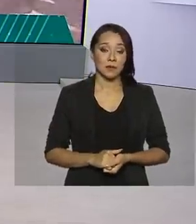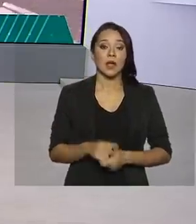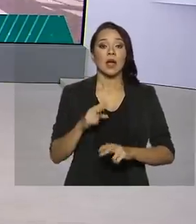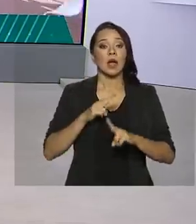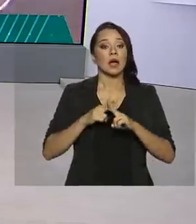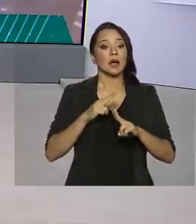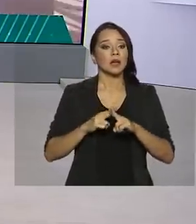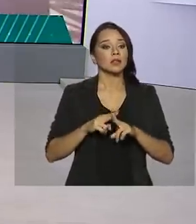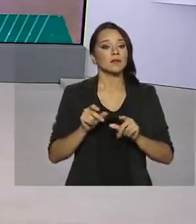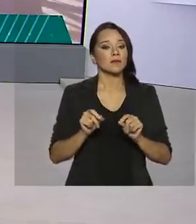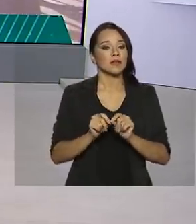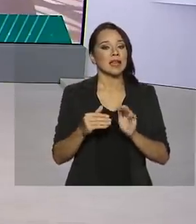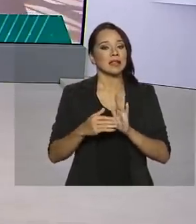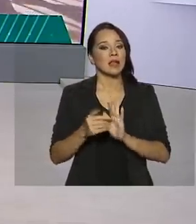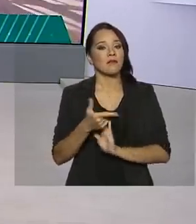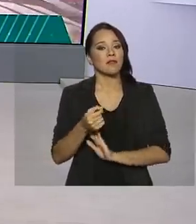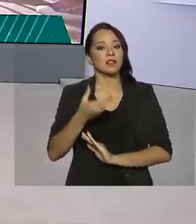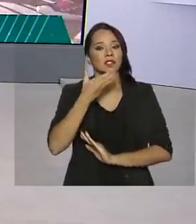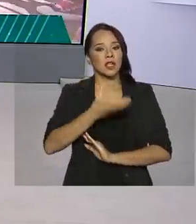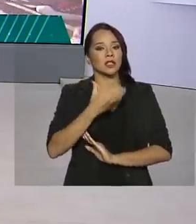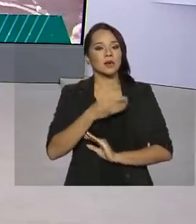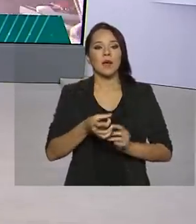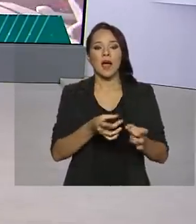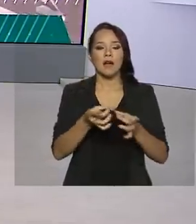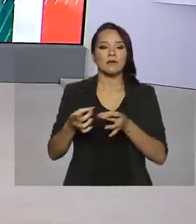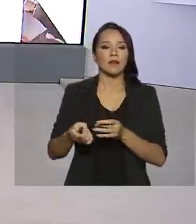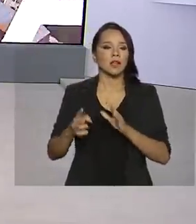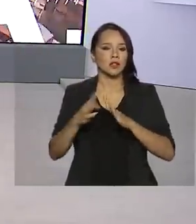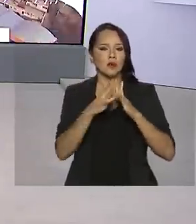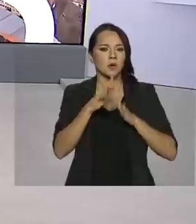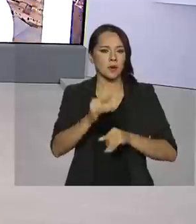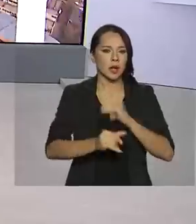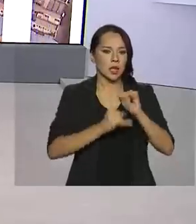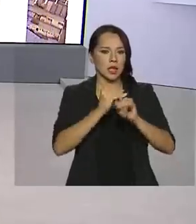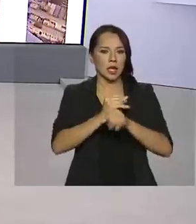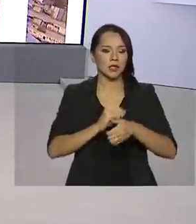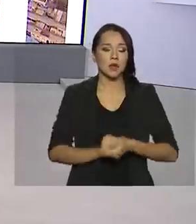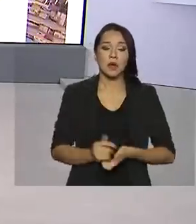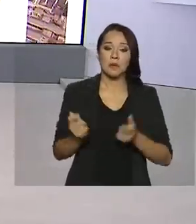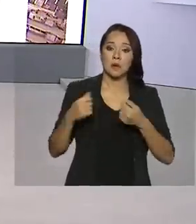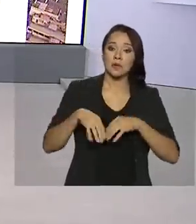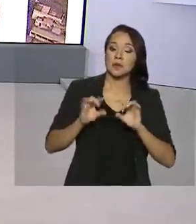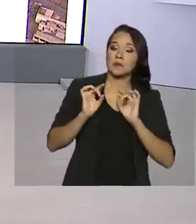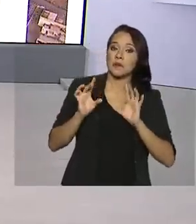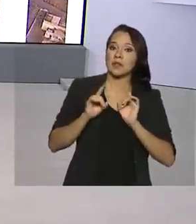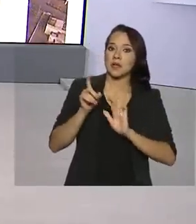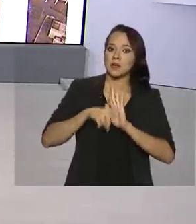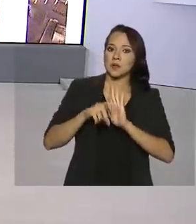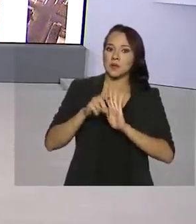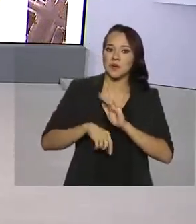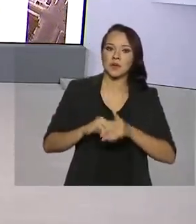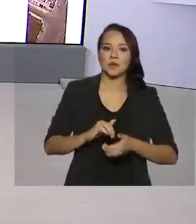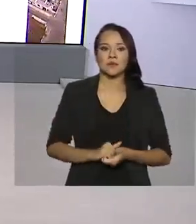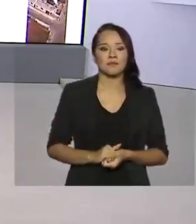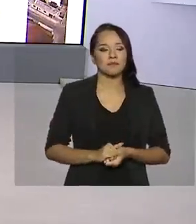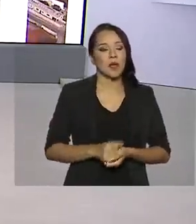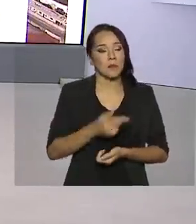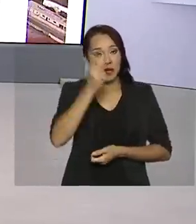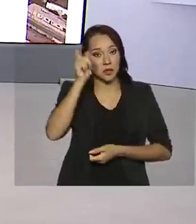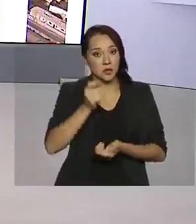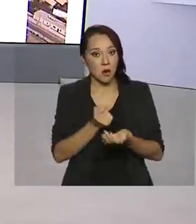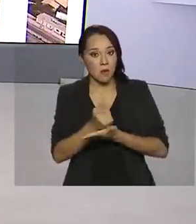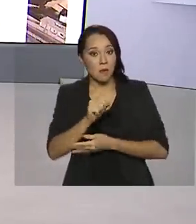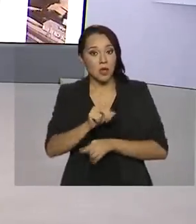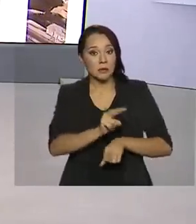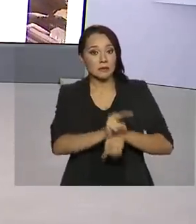Econômica Federal realiza até 20 de dezembro a venda de imóveis pela internet com condições especiais de desconto. Os compradores